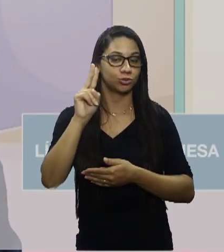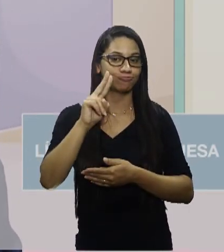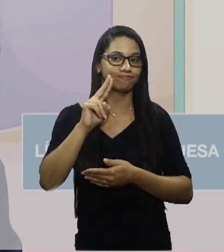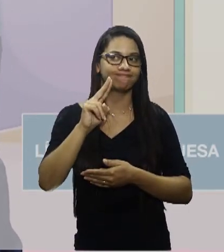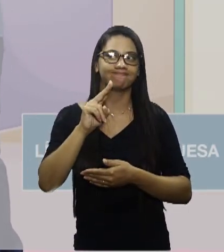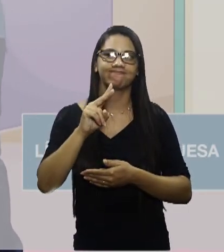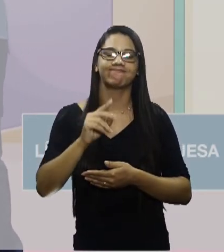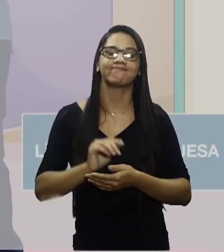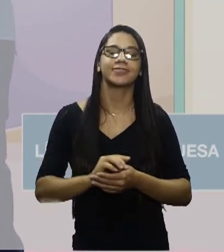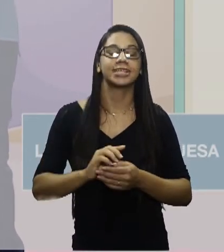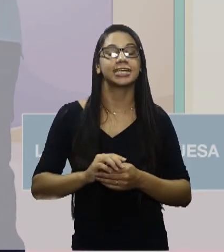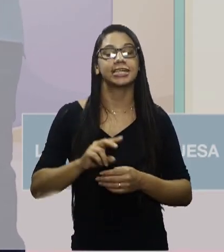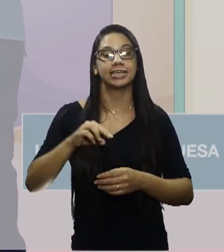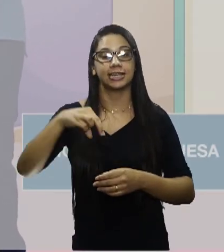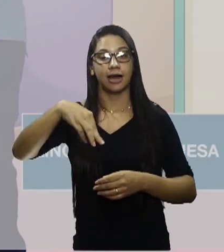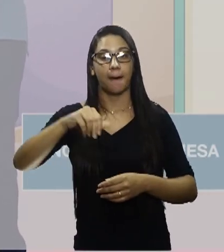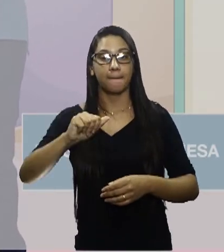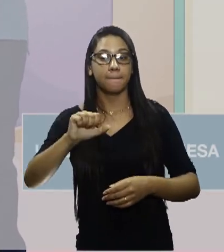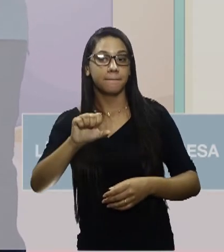tudo mentira.